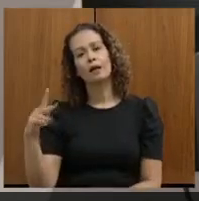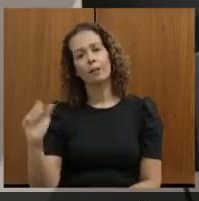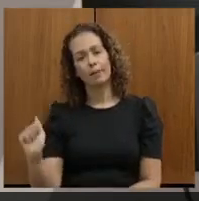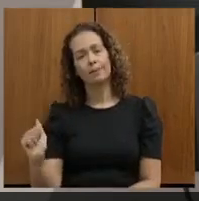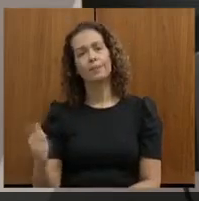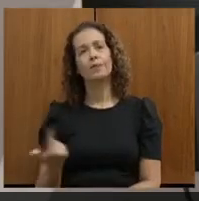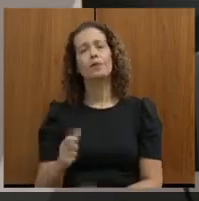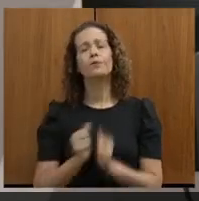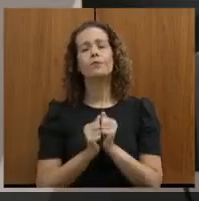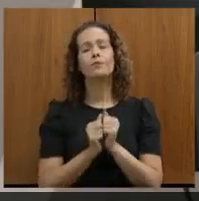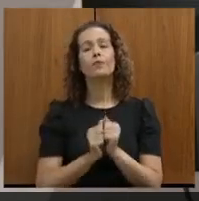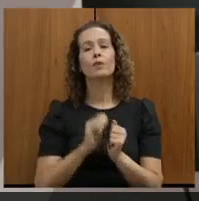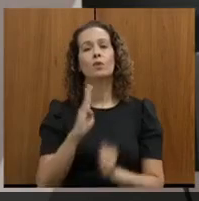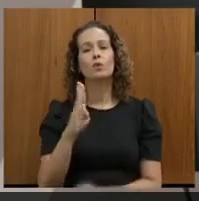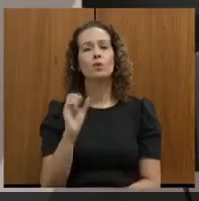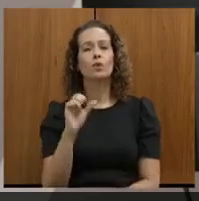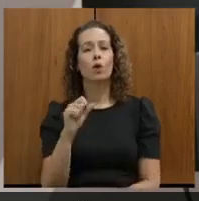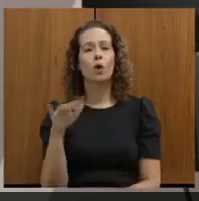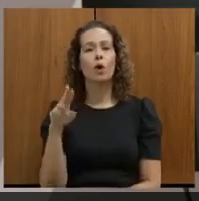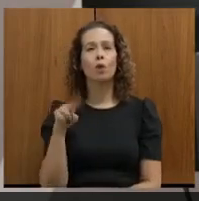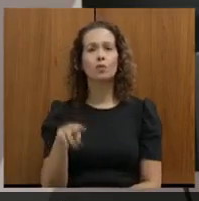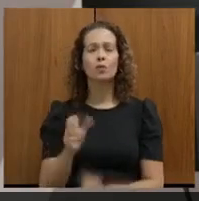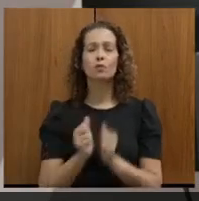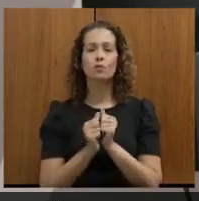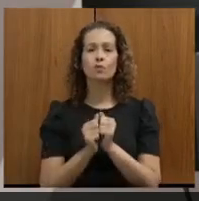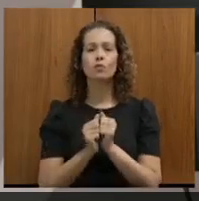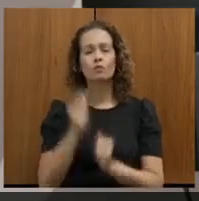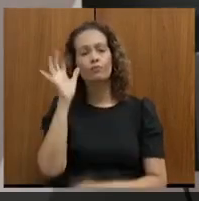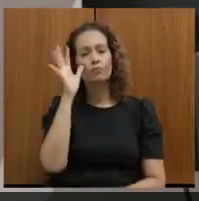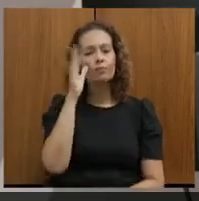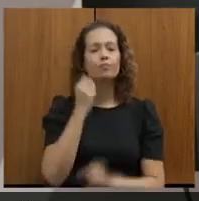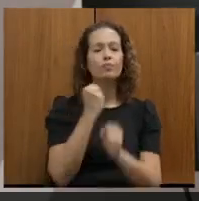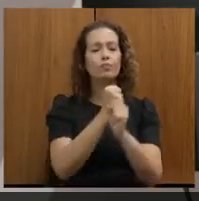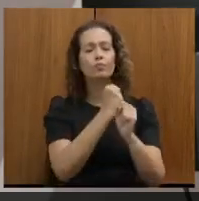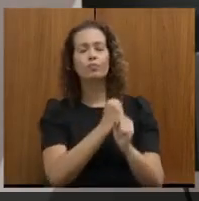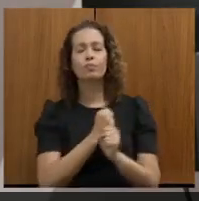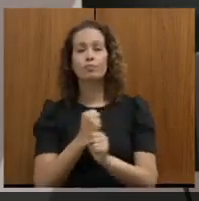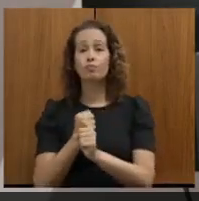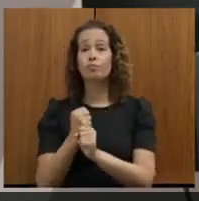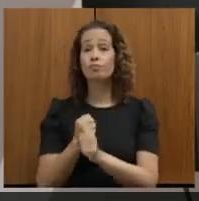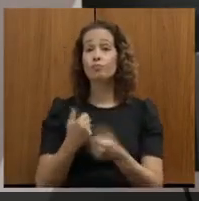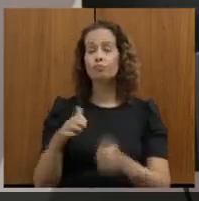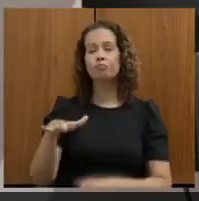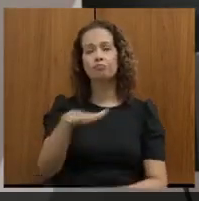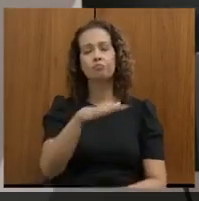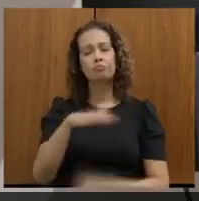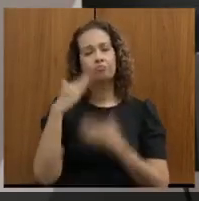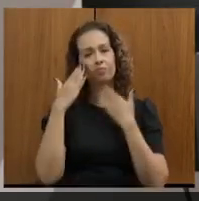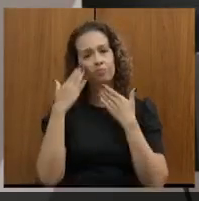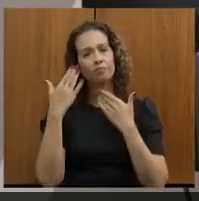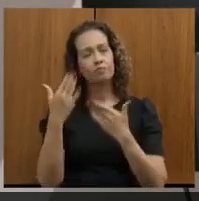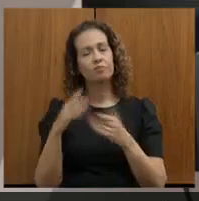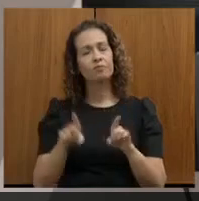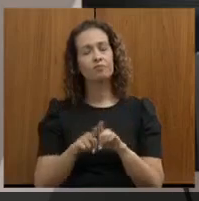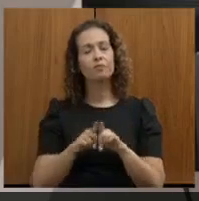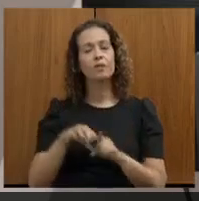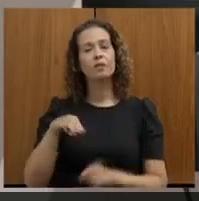dias com o Robson Santana, a obra está de vento e poupa, a região te agradece, a